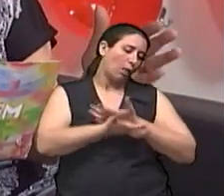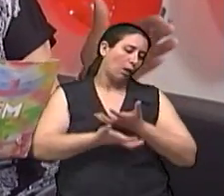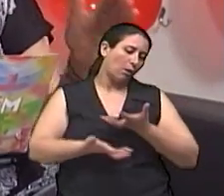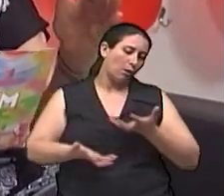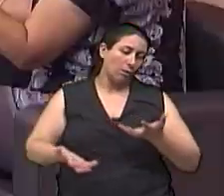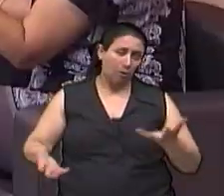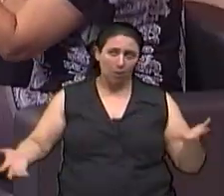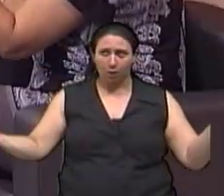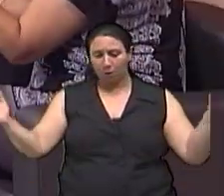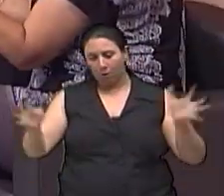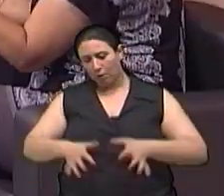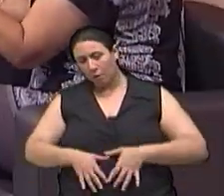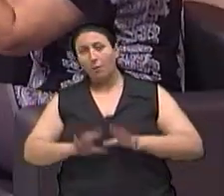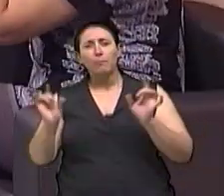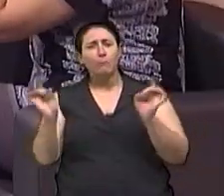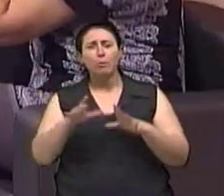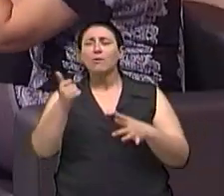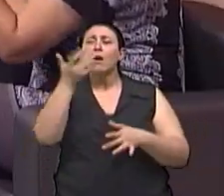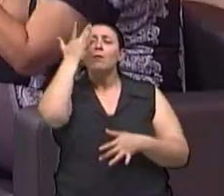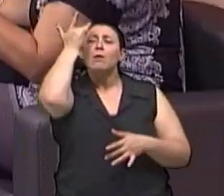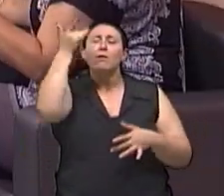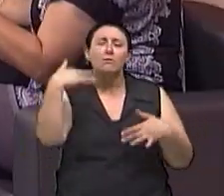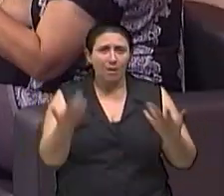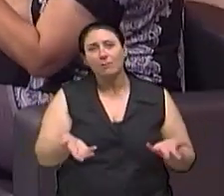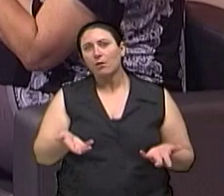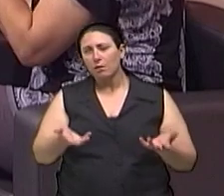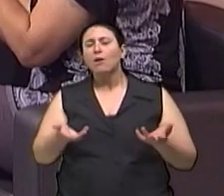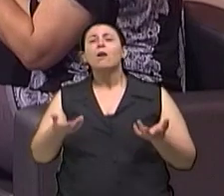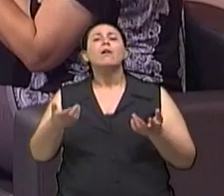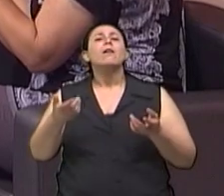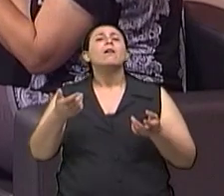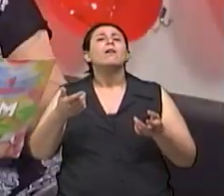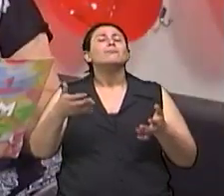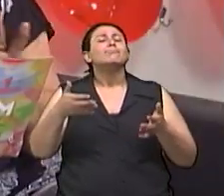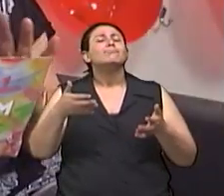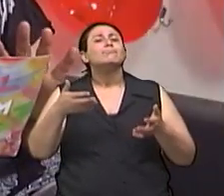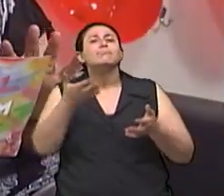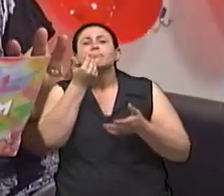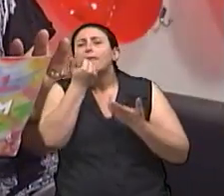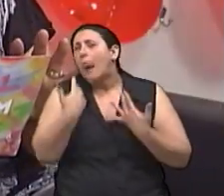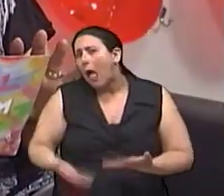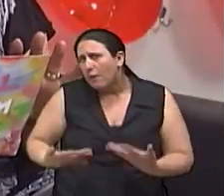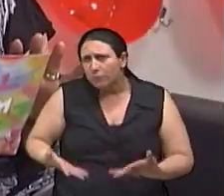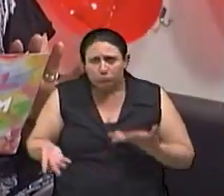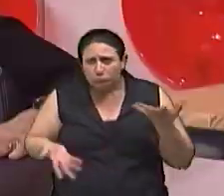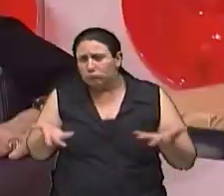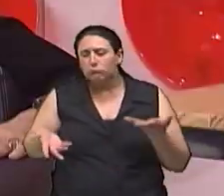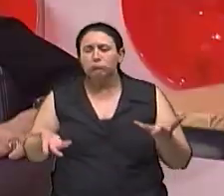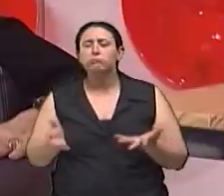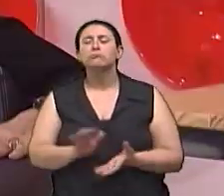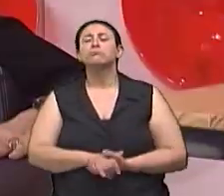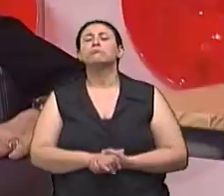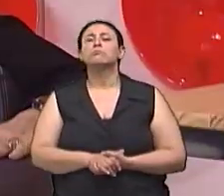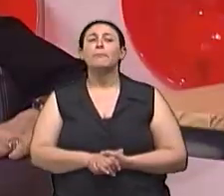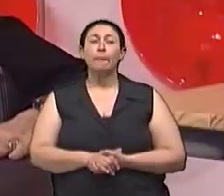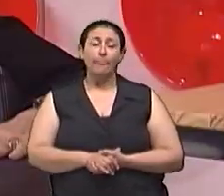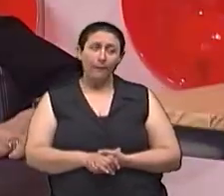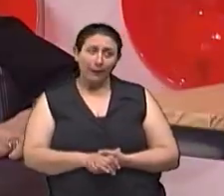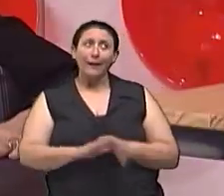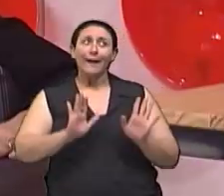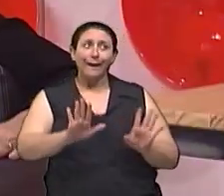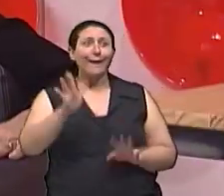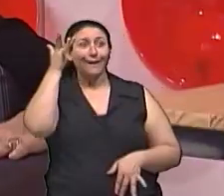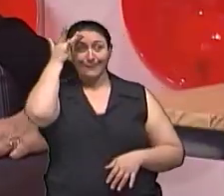pequeno exagero Ou grande ou médio Ou enorme exagero No dia seguinte Alimentação leve? Bem, o dia